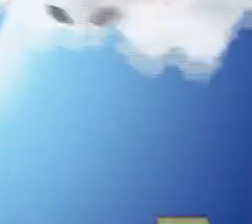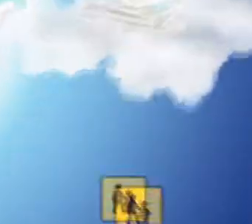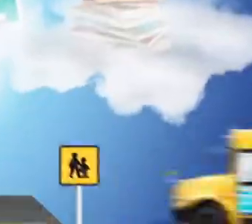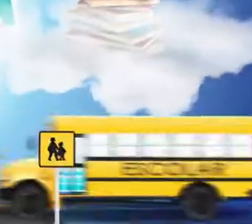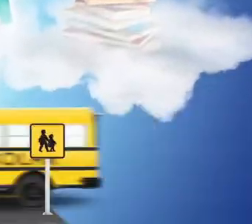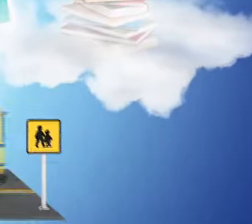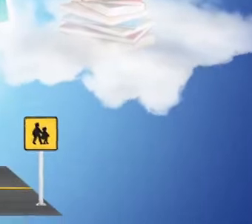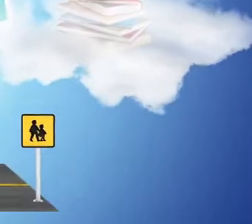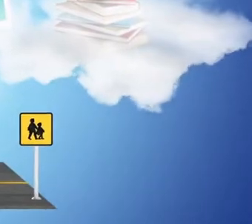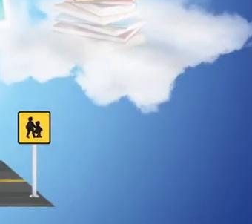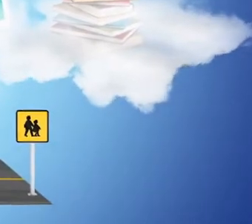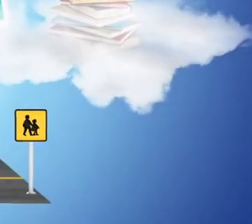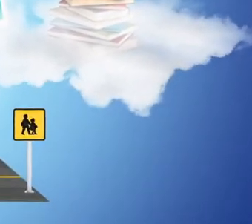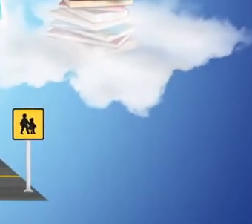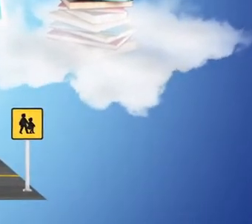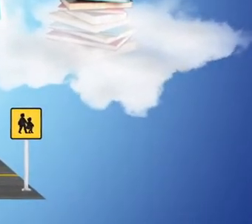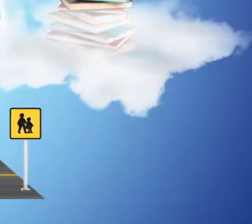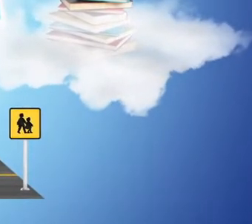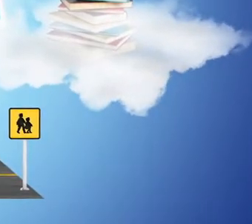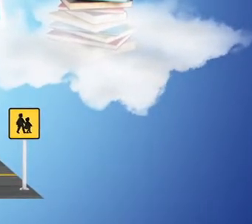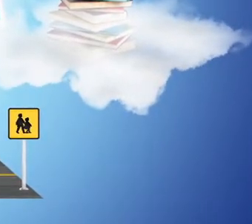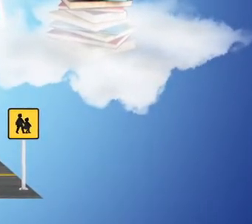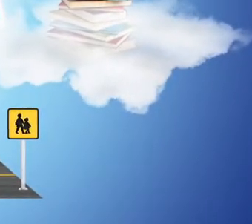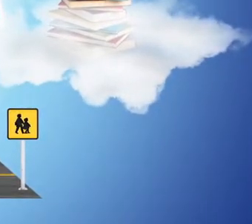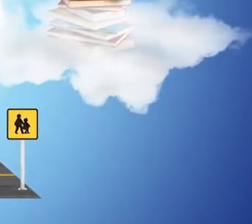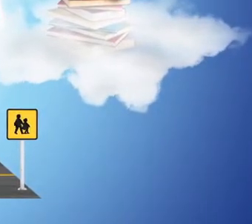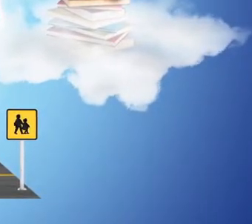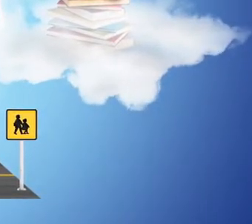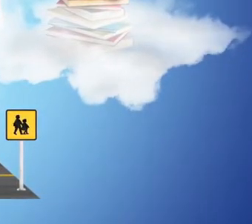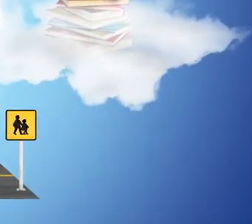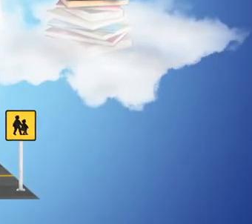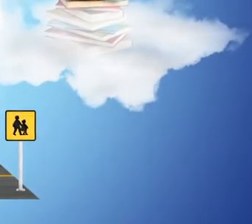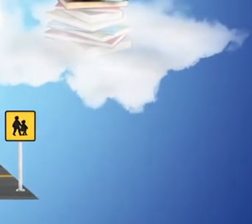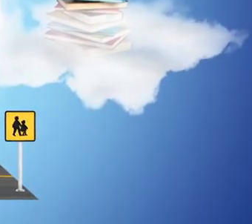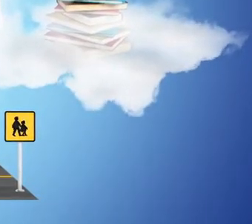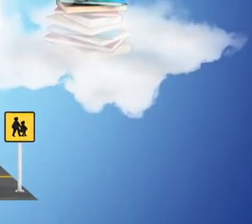Legenda Fábio Laboratório Fantasma